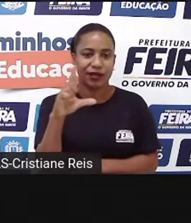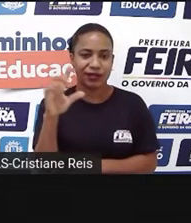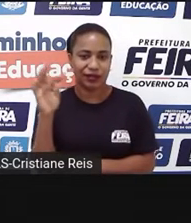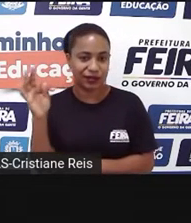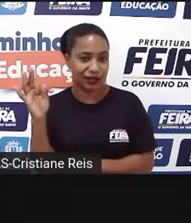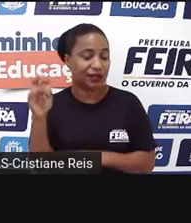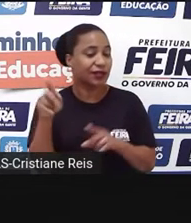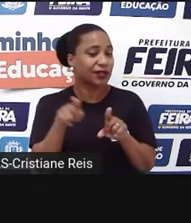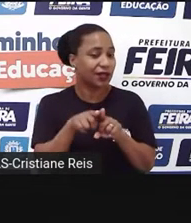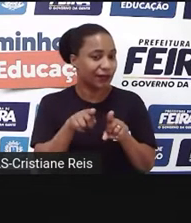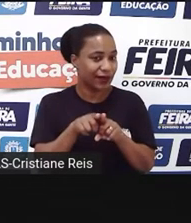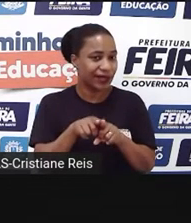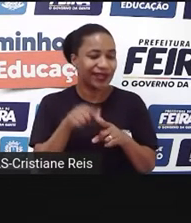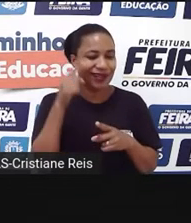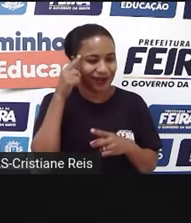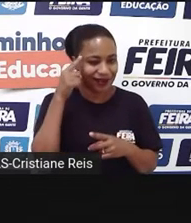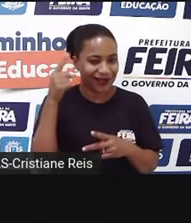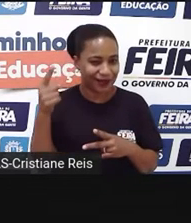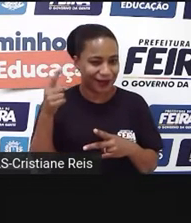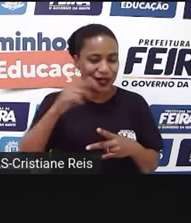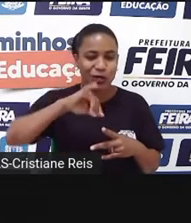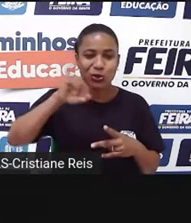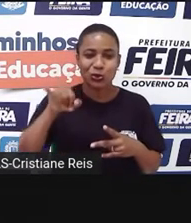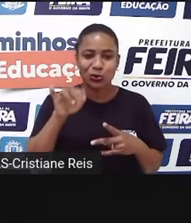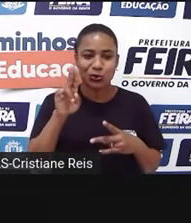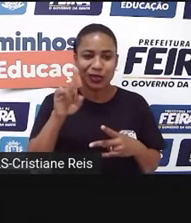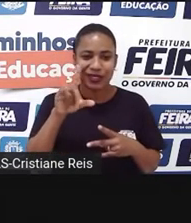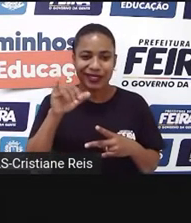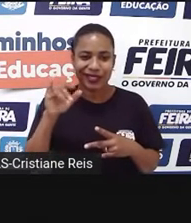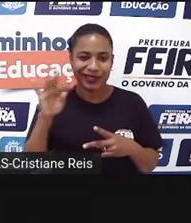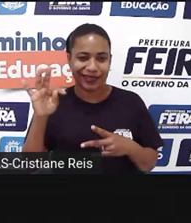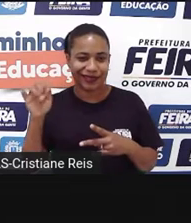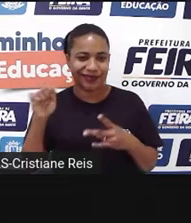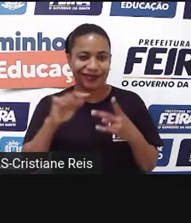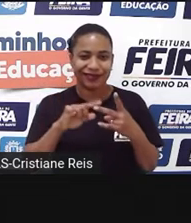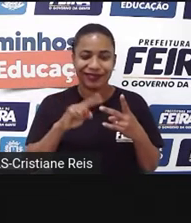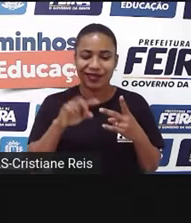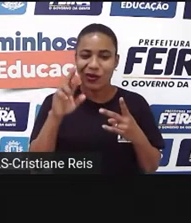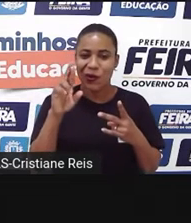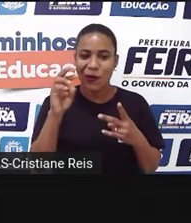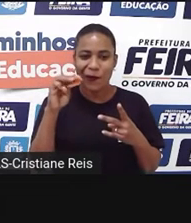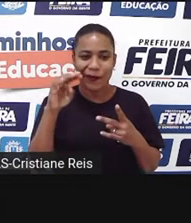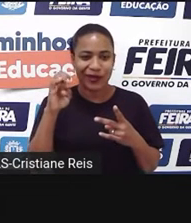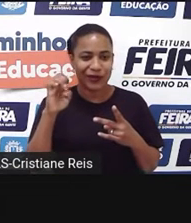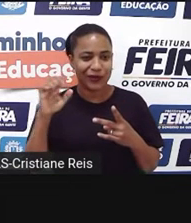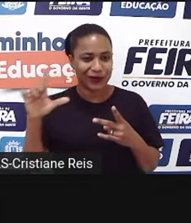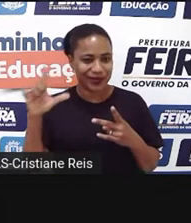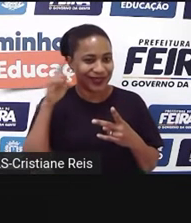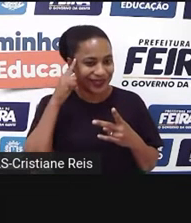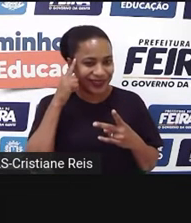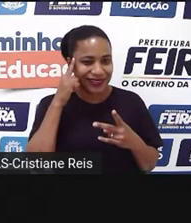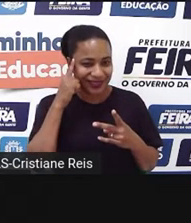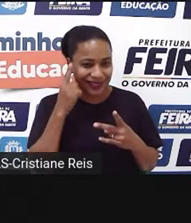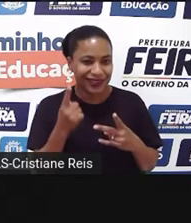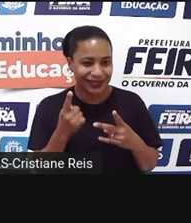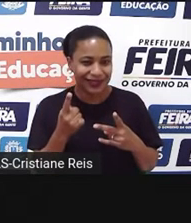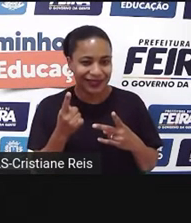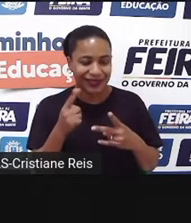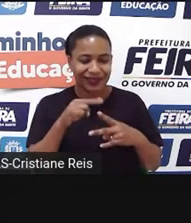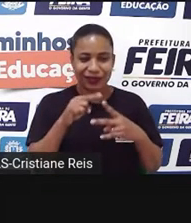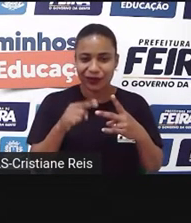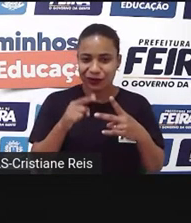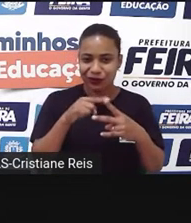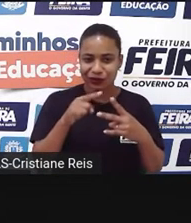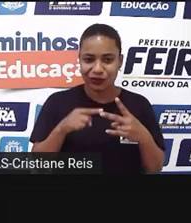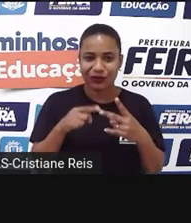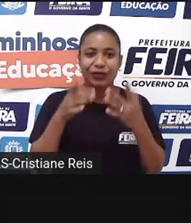Julieta, e Romeu. Inclusive, nós temos um filme, né? Que é Romeu Apaixonado, que também foi escrito,